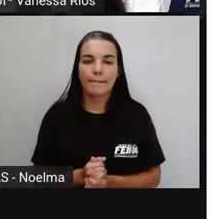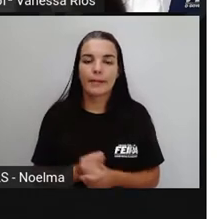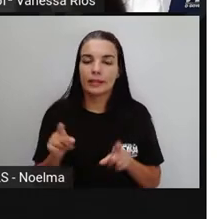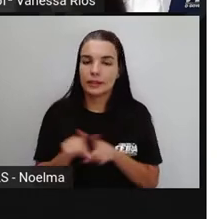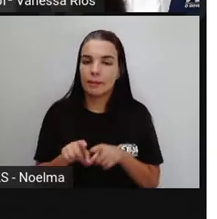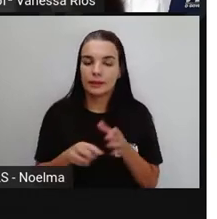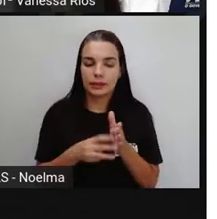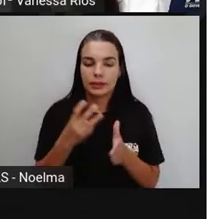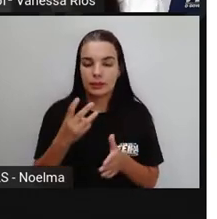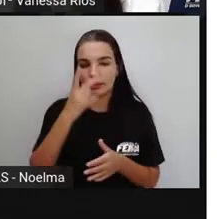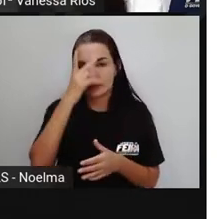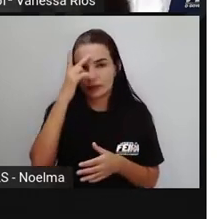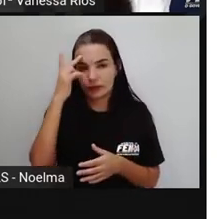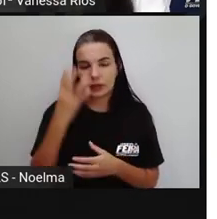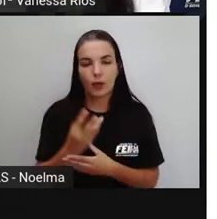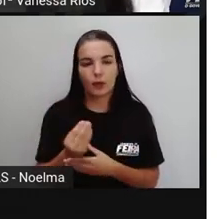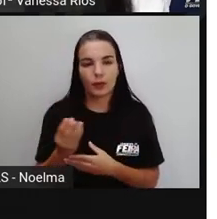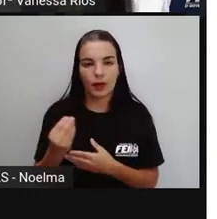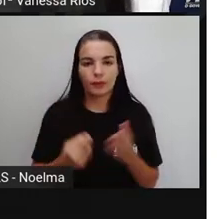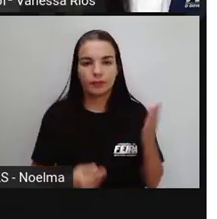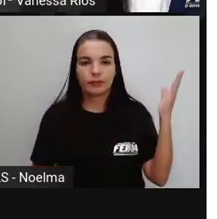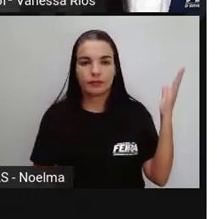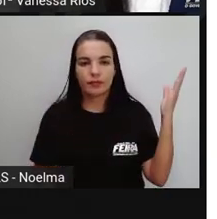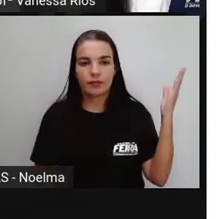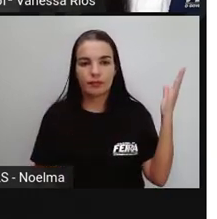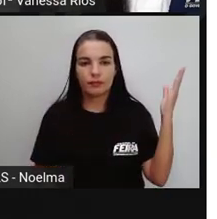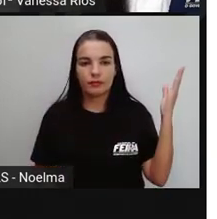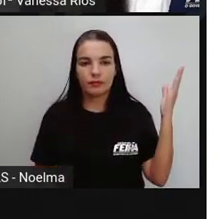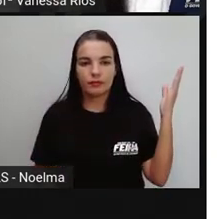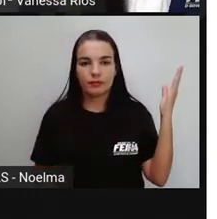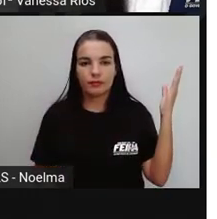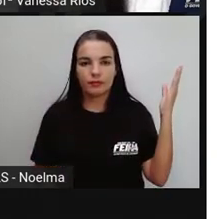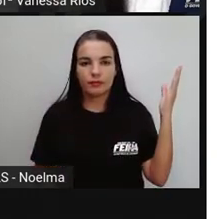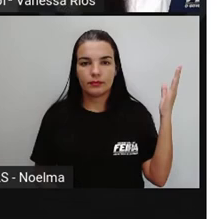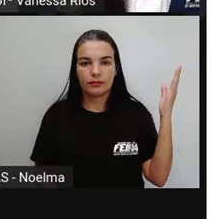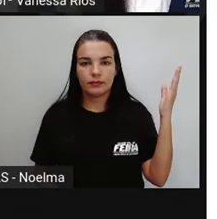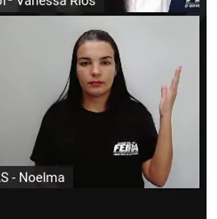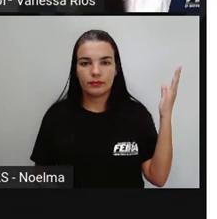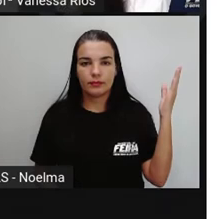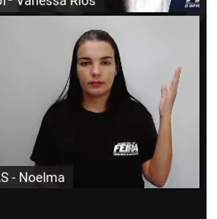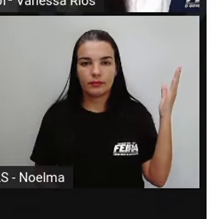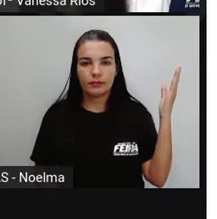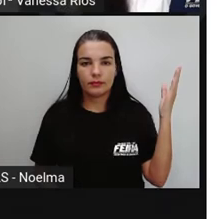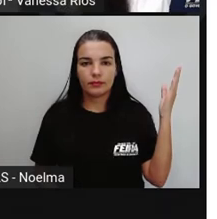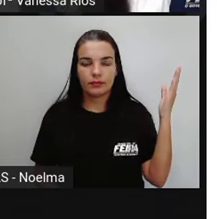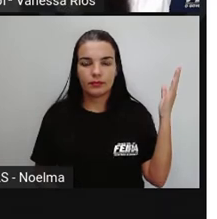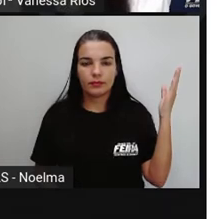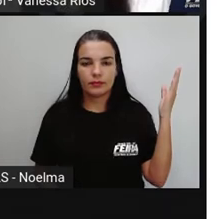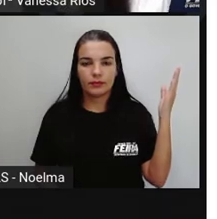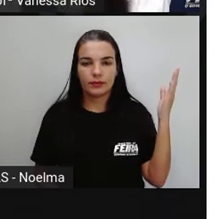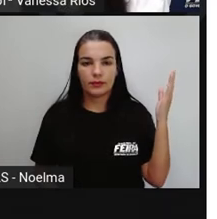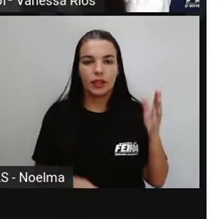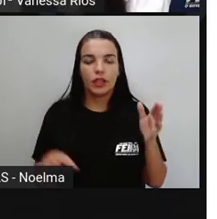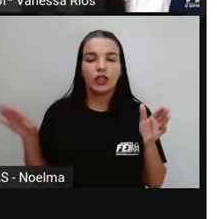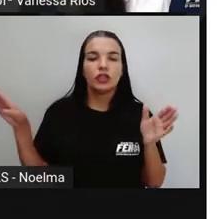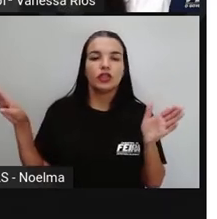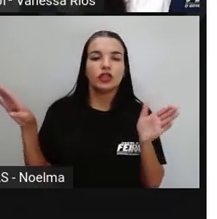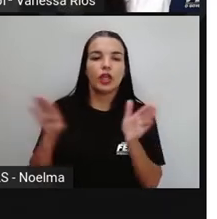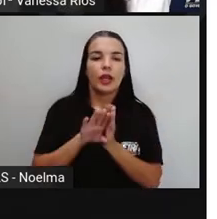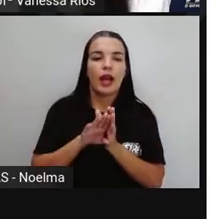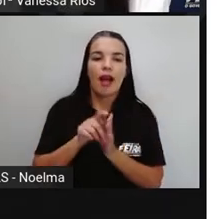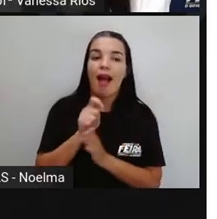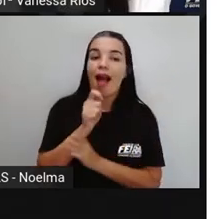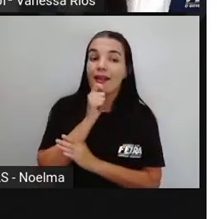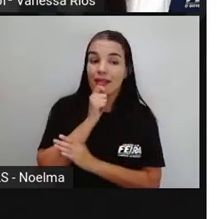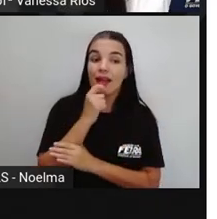pessoa do plural. Eles ou eles. Então, o verbo na primeira conjugação seria aqui o verbo chegar. Terminado em a L.